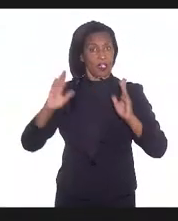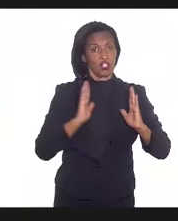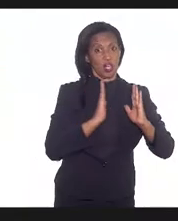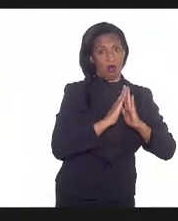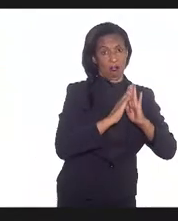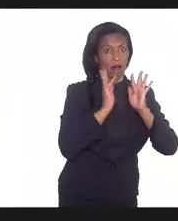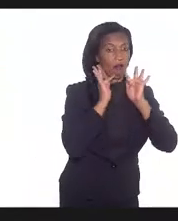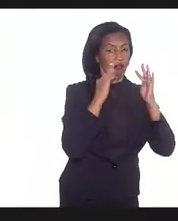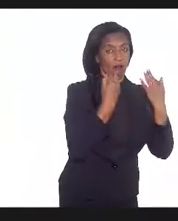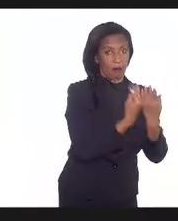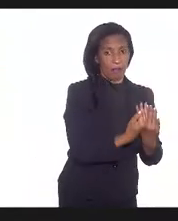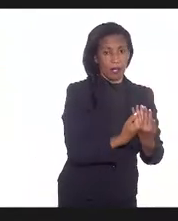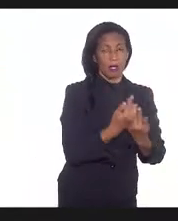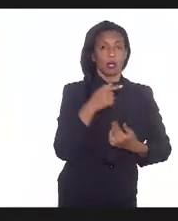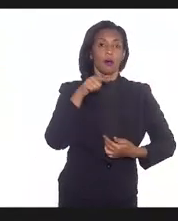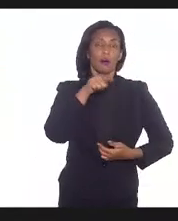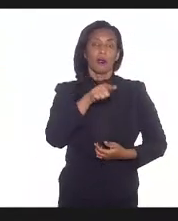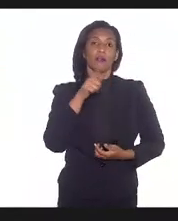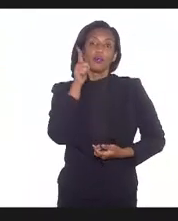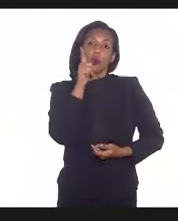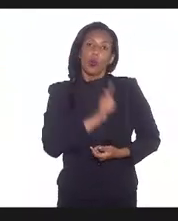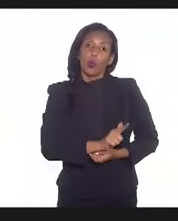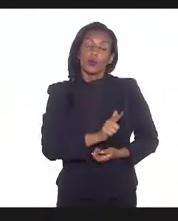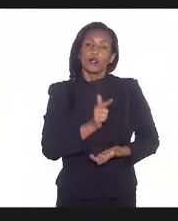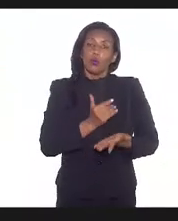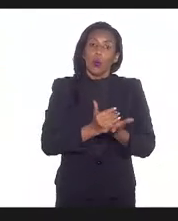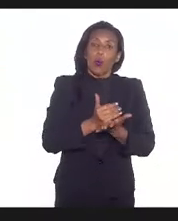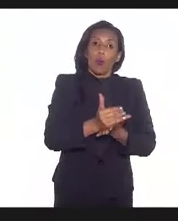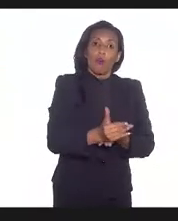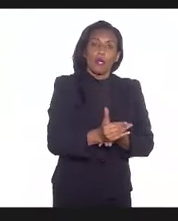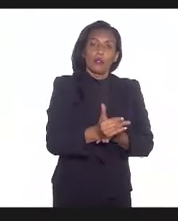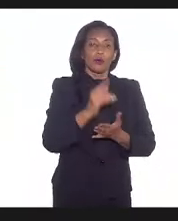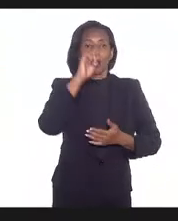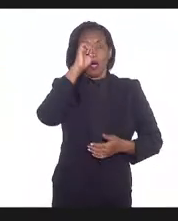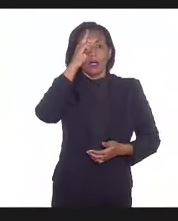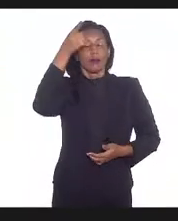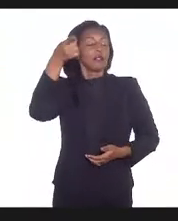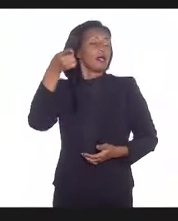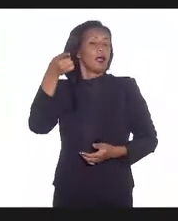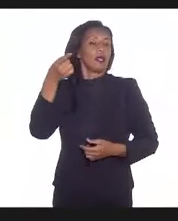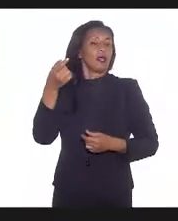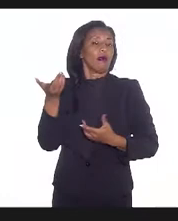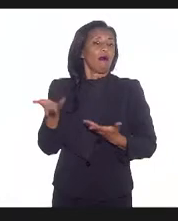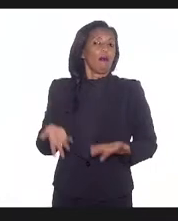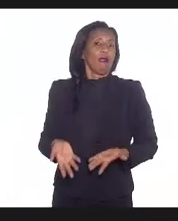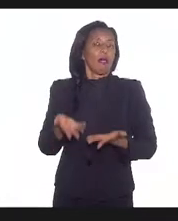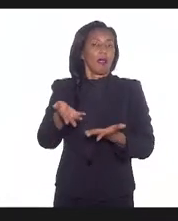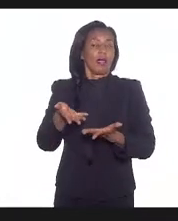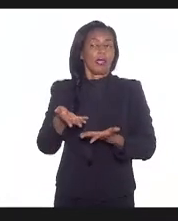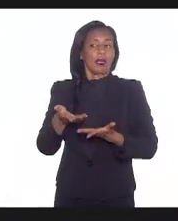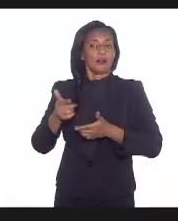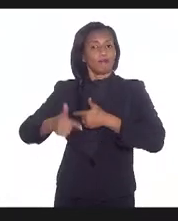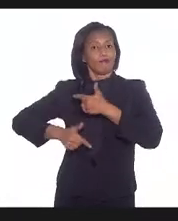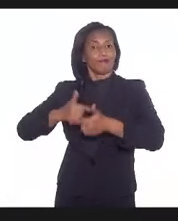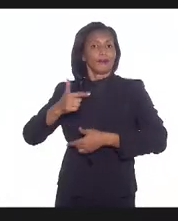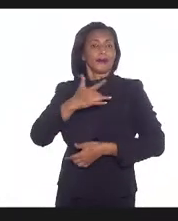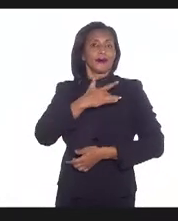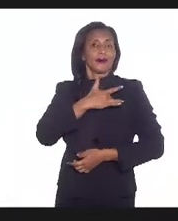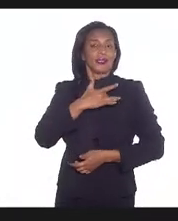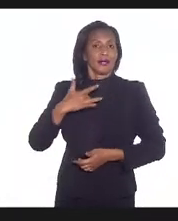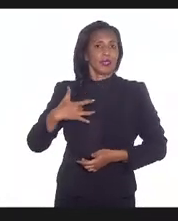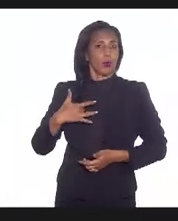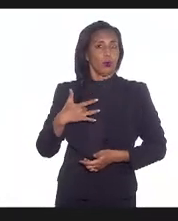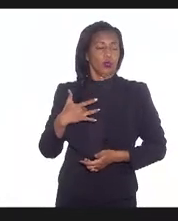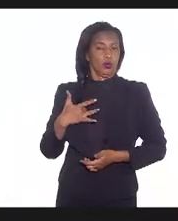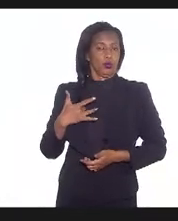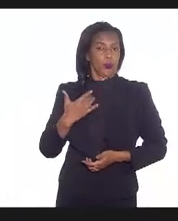e para que você pegue no início, a ideia é como a gente atuar em saúde pública, se tem um caso de